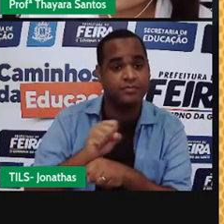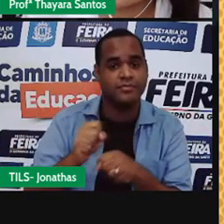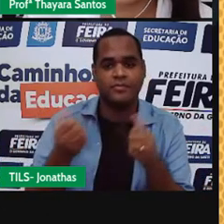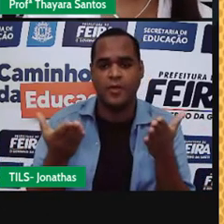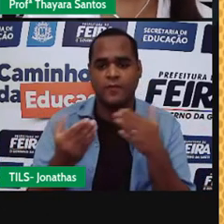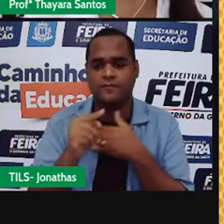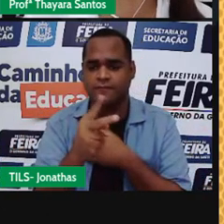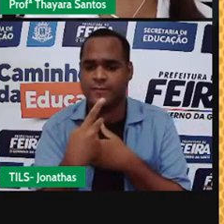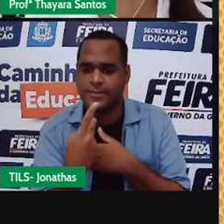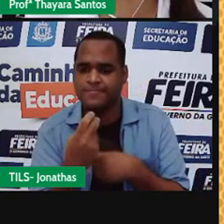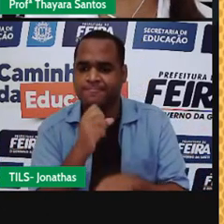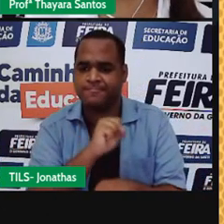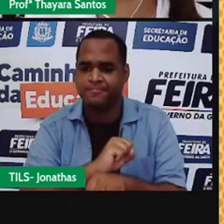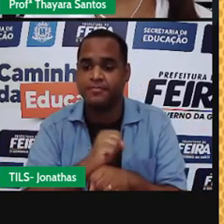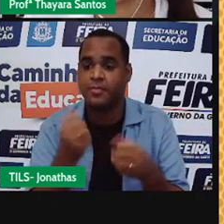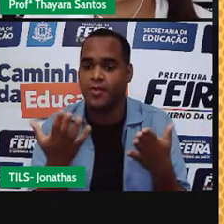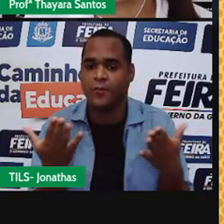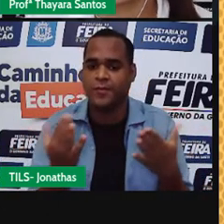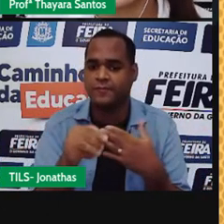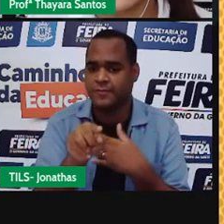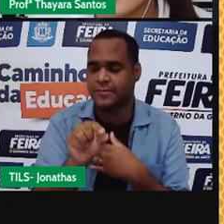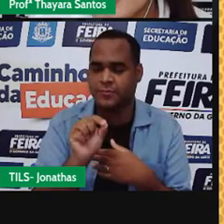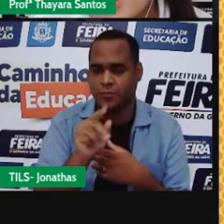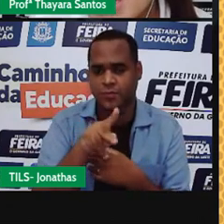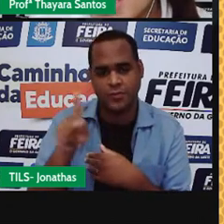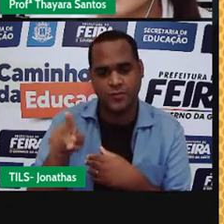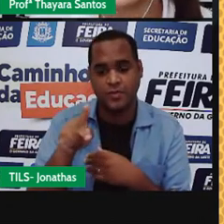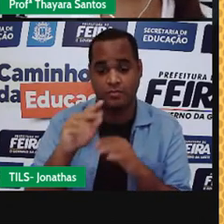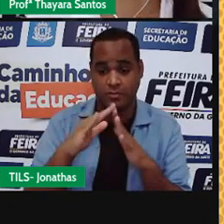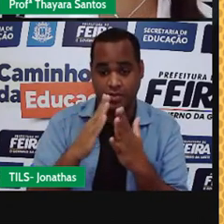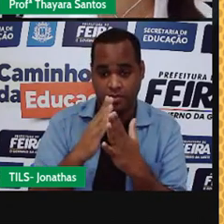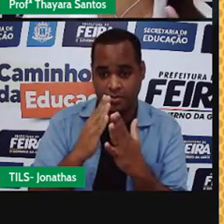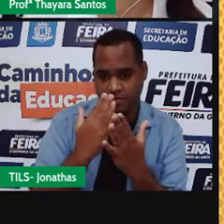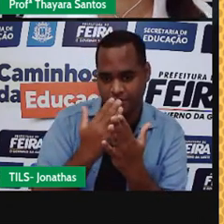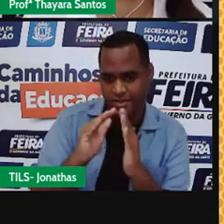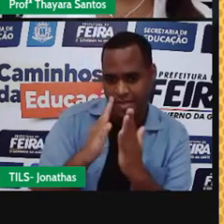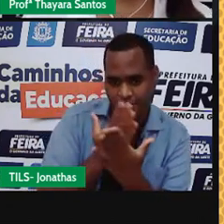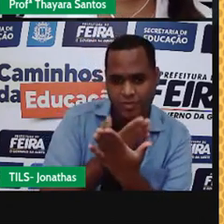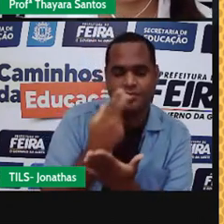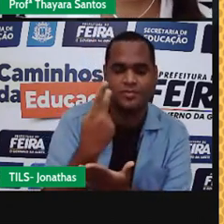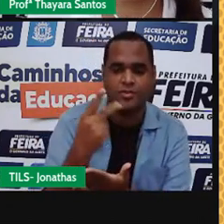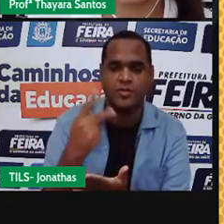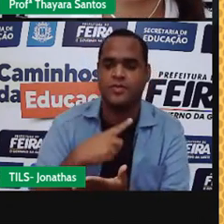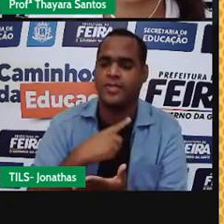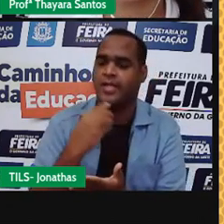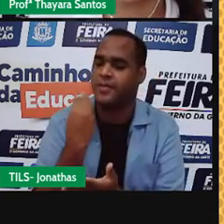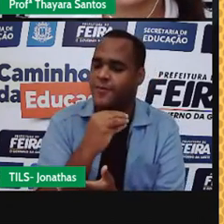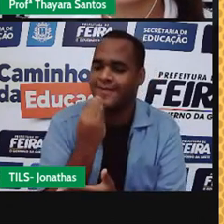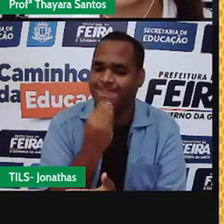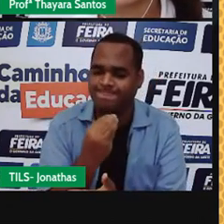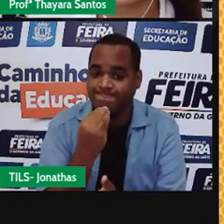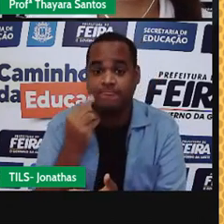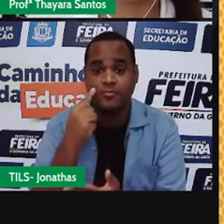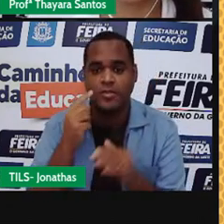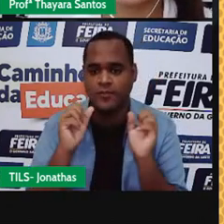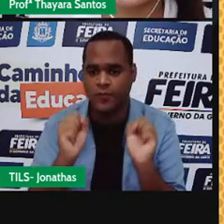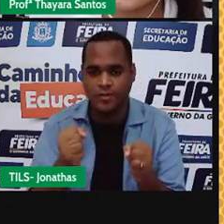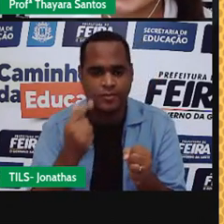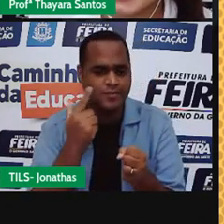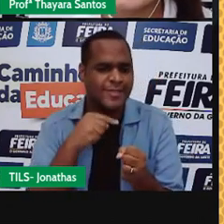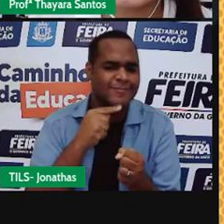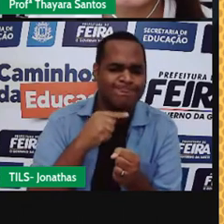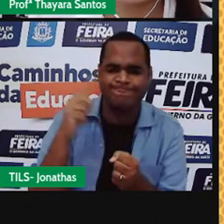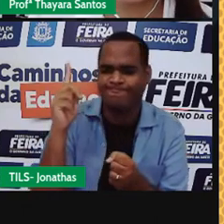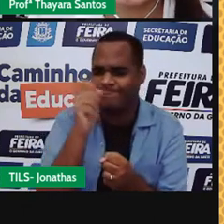eu e você, vamos parar por aqui. Agora vocês vão ficar com os professores de vocês, da escola de vocês. Aproveitem esse momento para tirar as dúvidas, fazer as